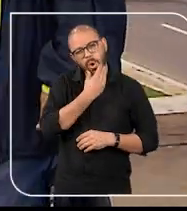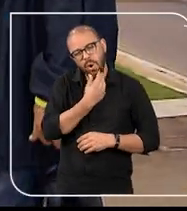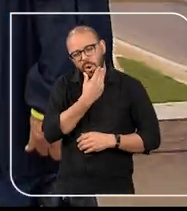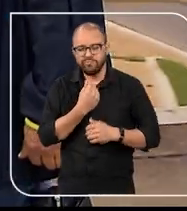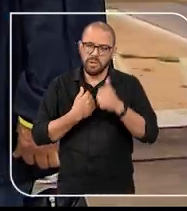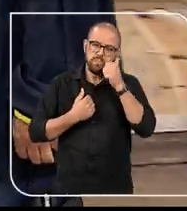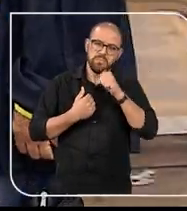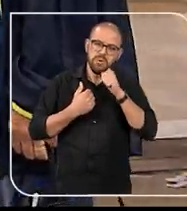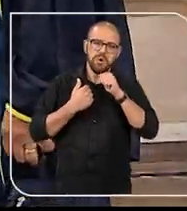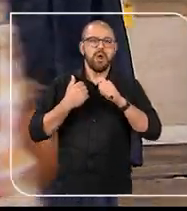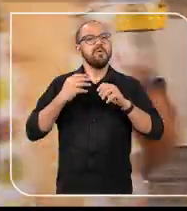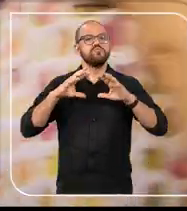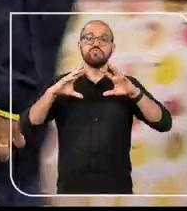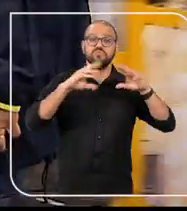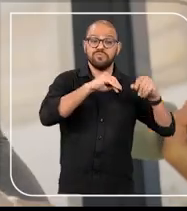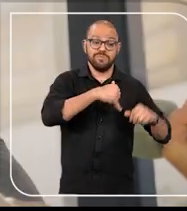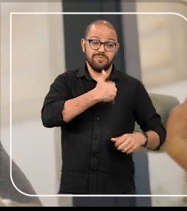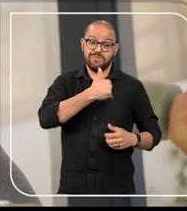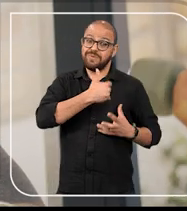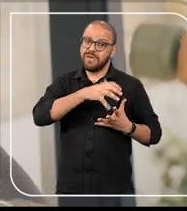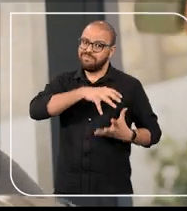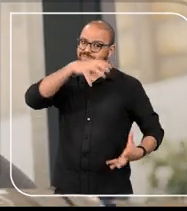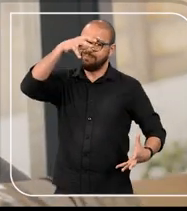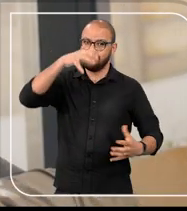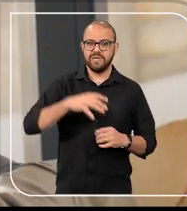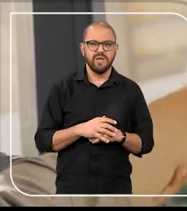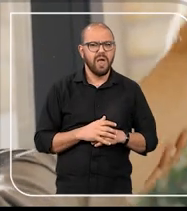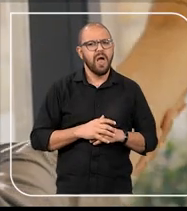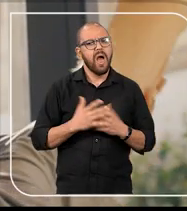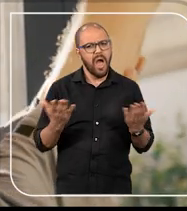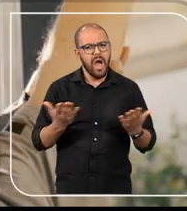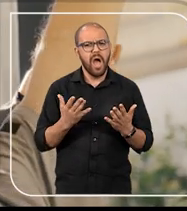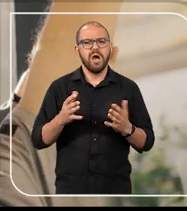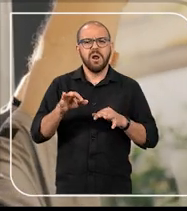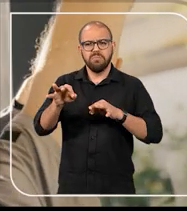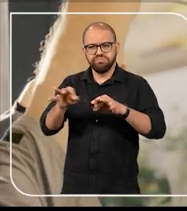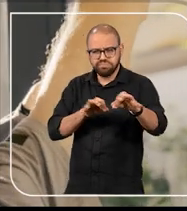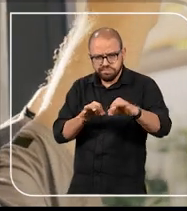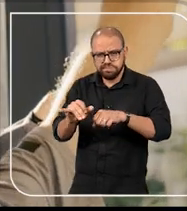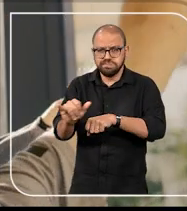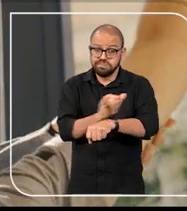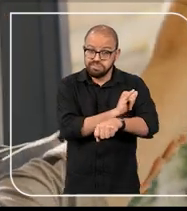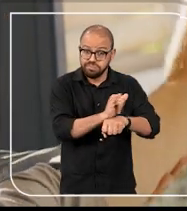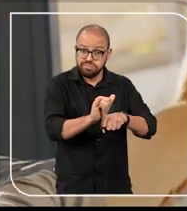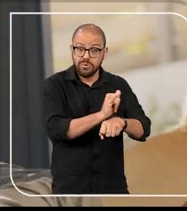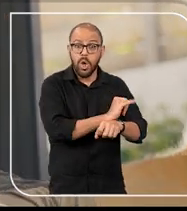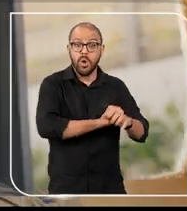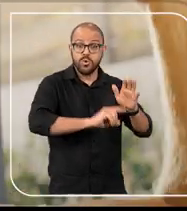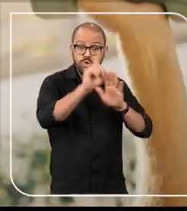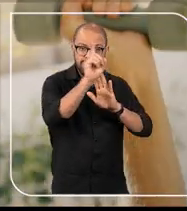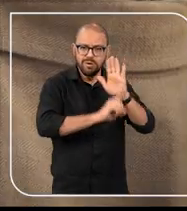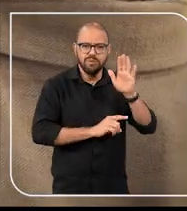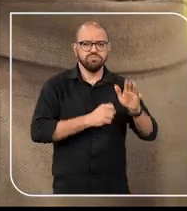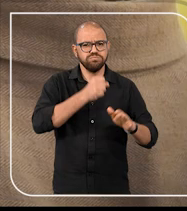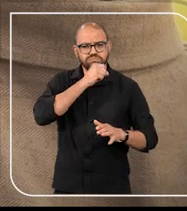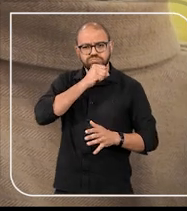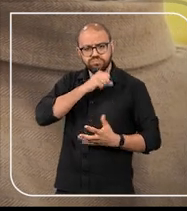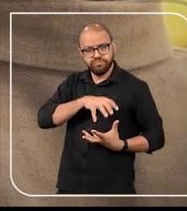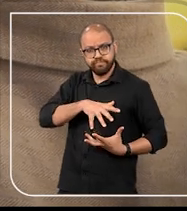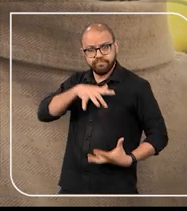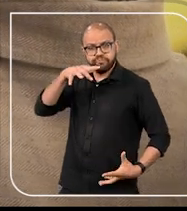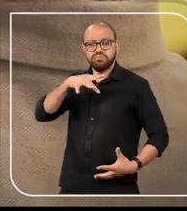Homens e mulheres do Brasil estão vivendo mais. Assim, elaborar estratégias que garantam o direito ao